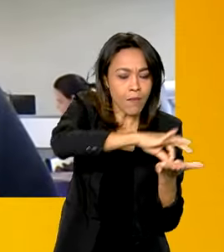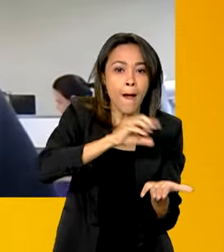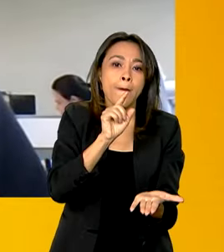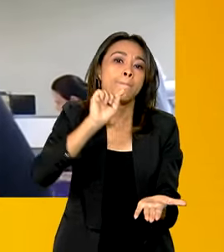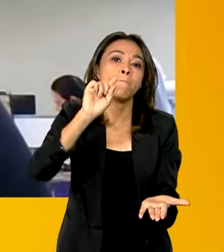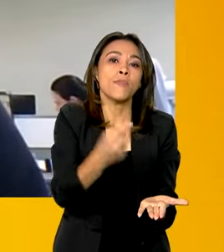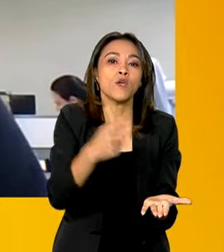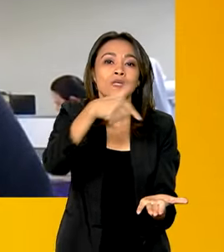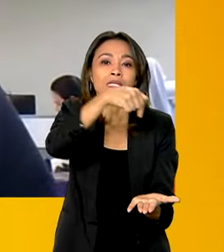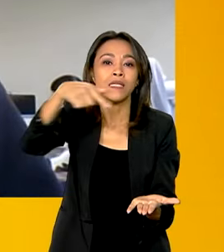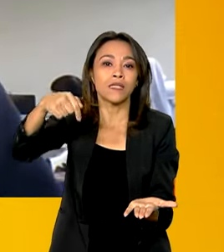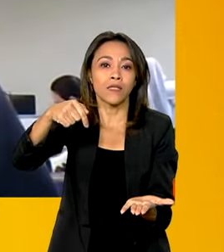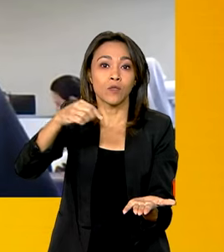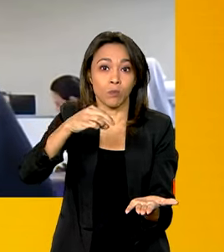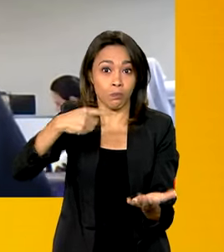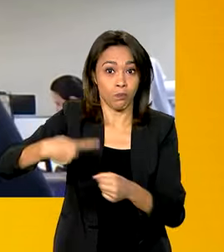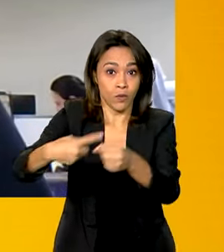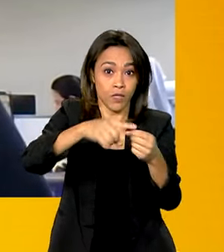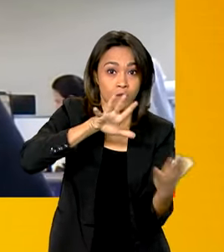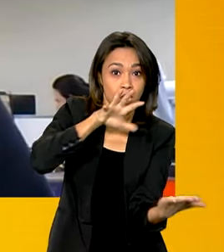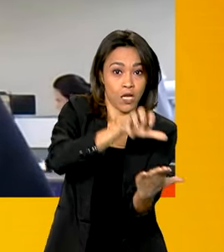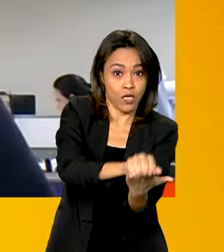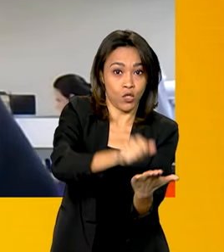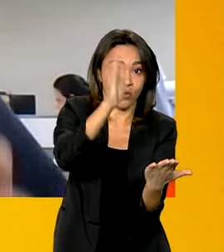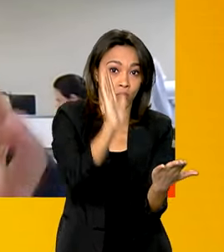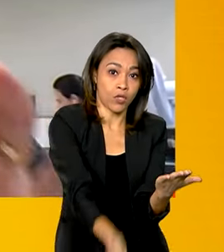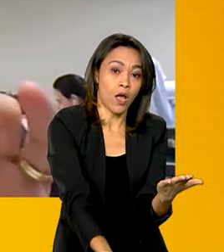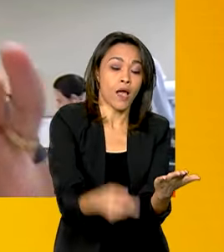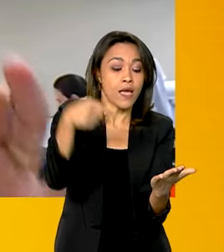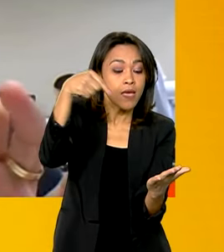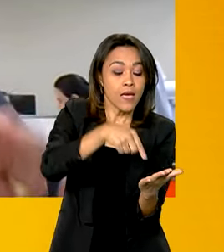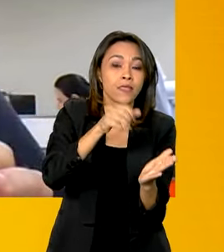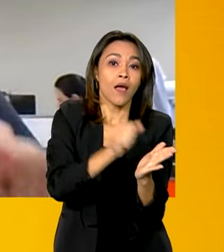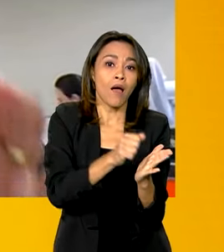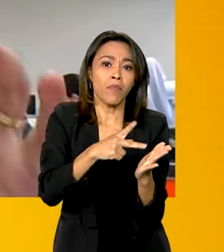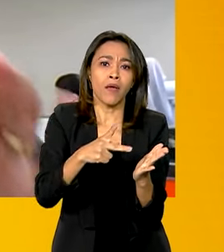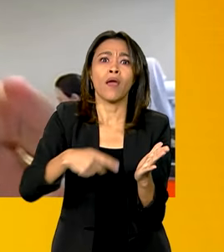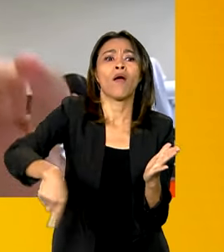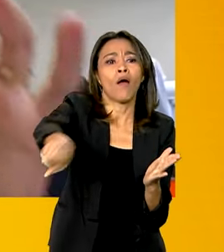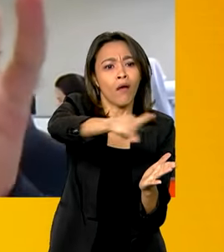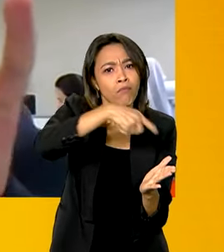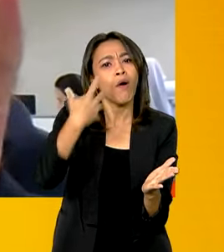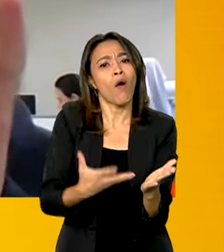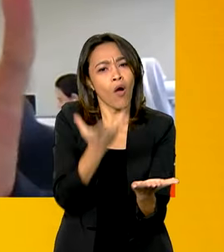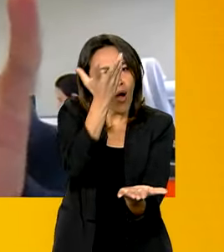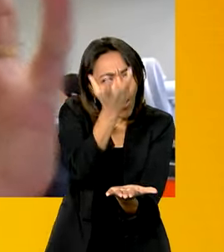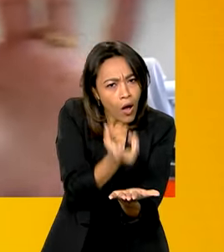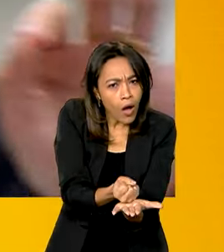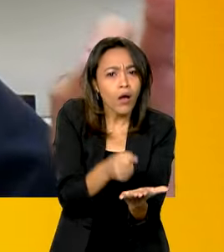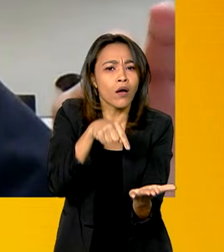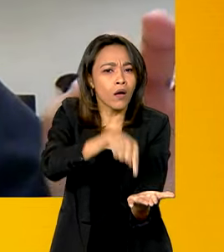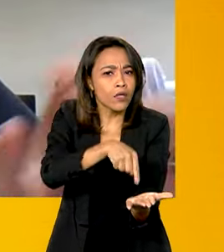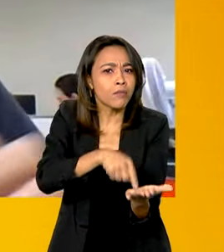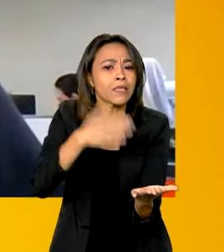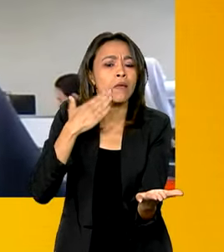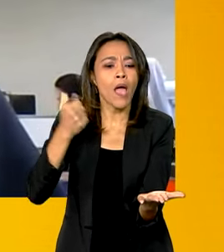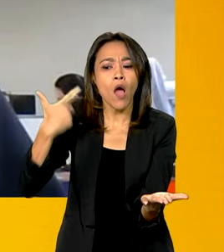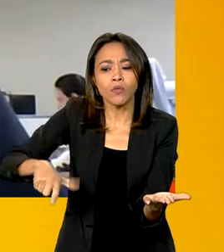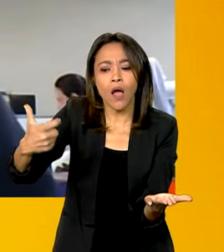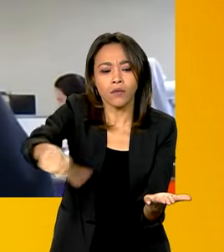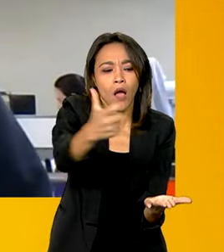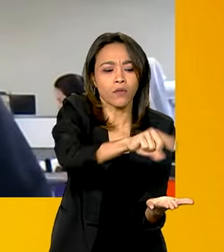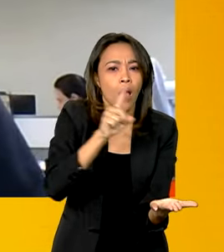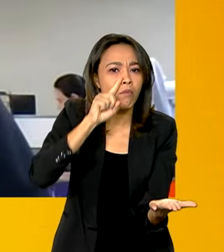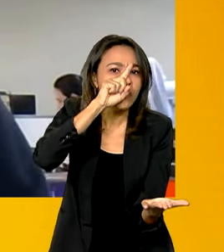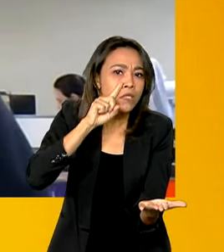em todo o Brasil. E esse aplicativo, que a população pode baixar procurando por prevenção de desastres na